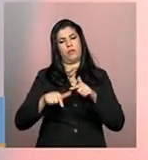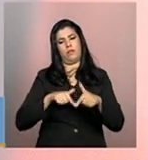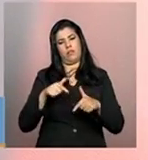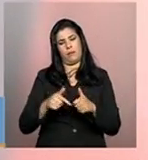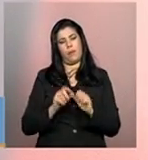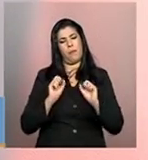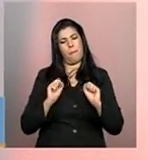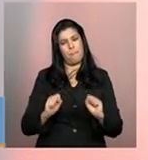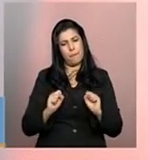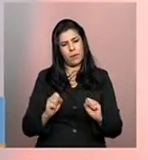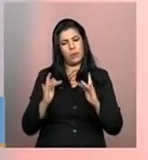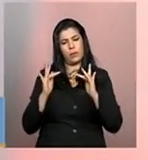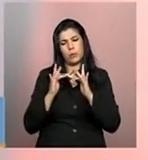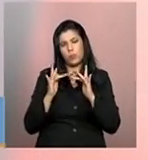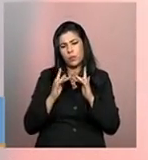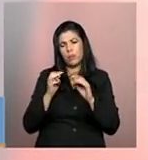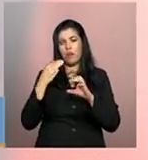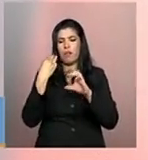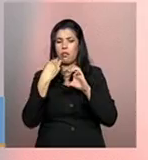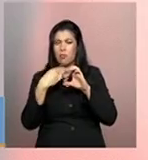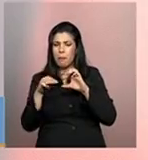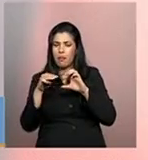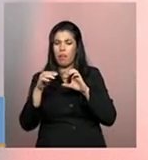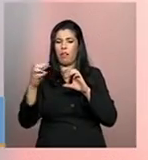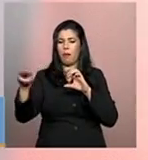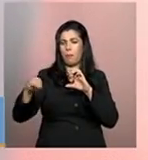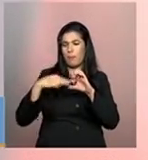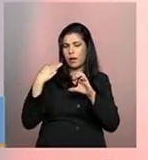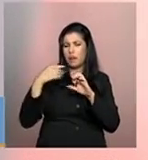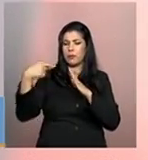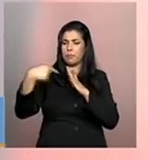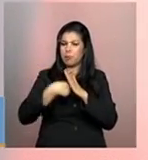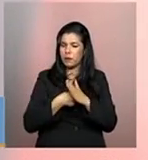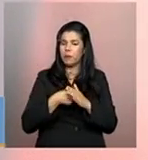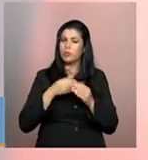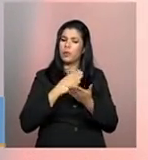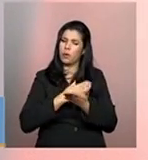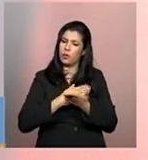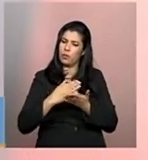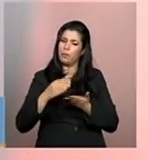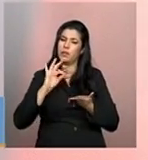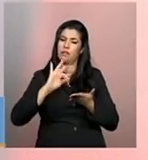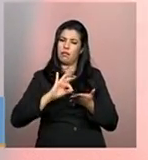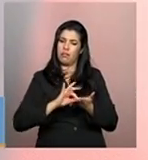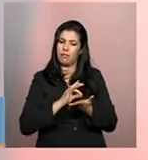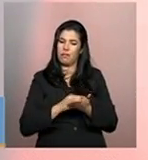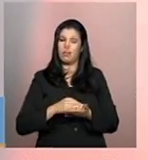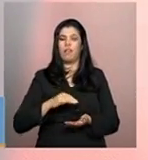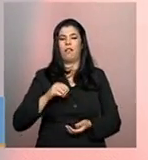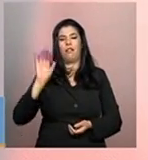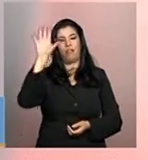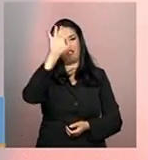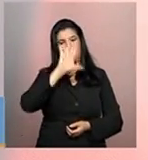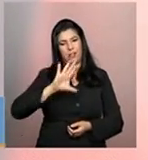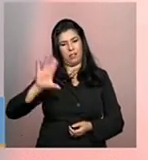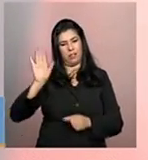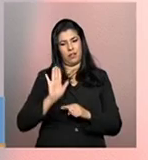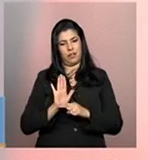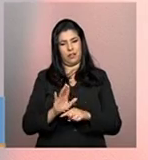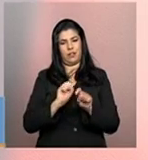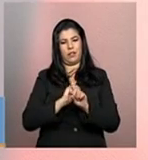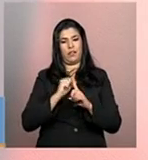contato conosco, faça suas primeiras perguntas e vamos começar a preencher o Cadastro Nacional das Entidades de Assistência Social.